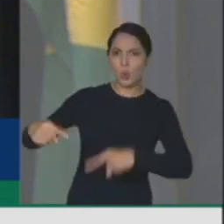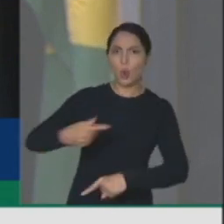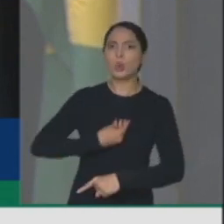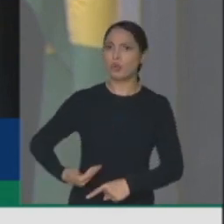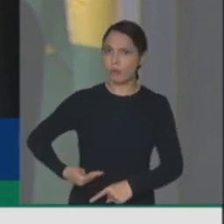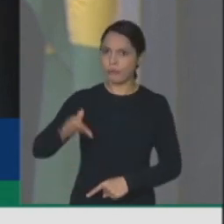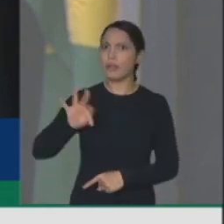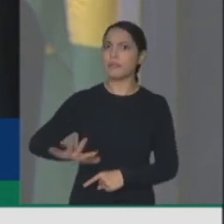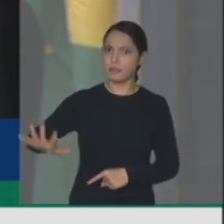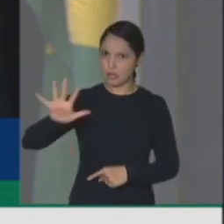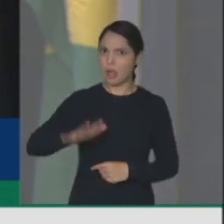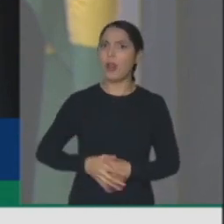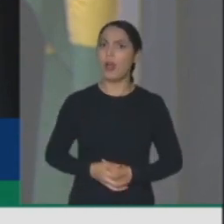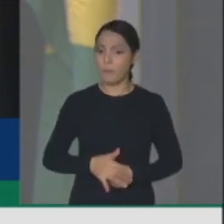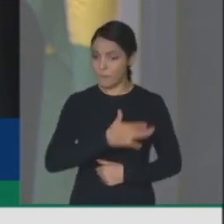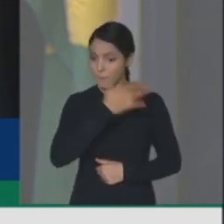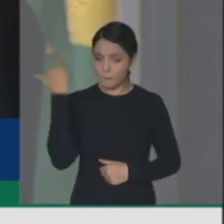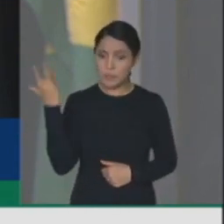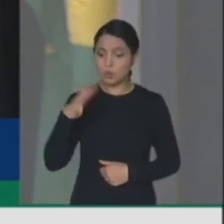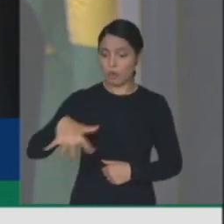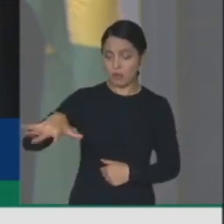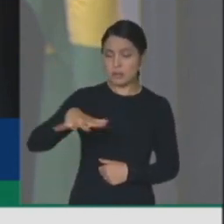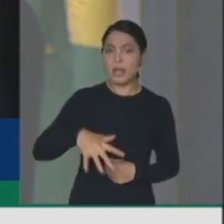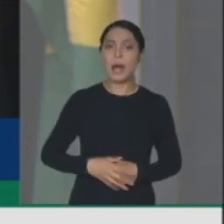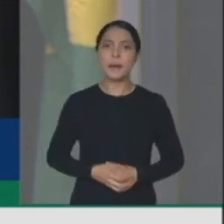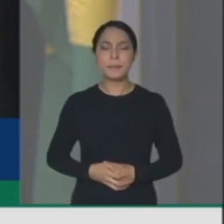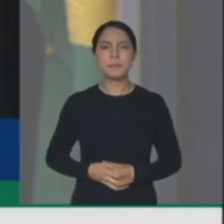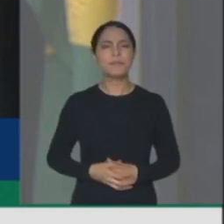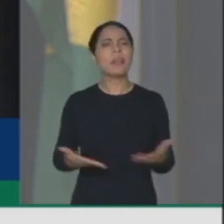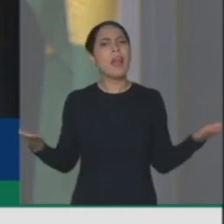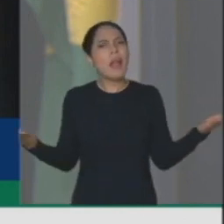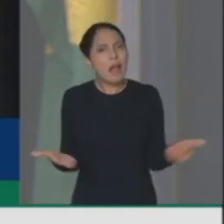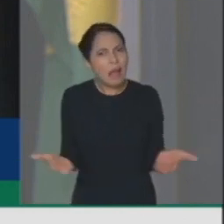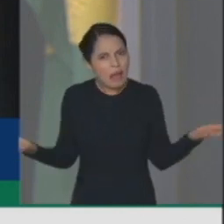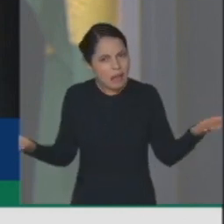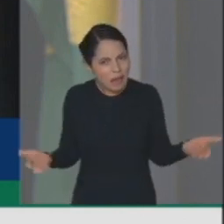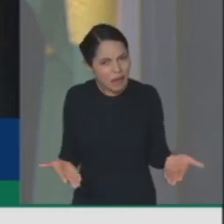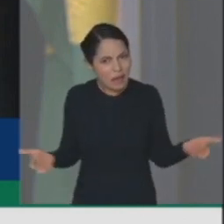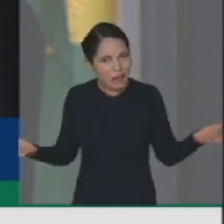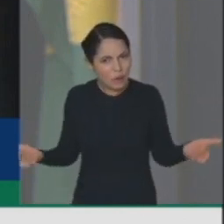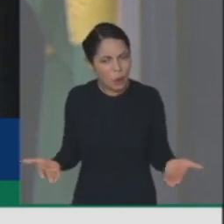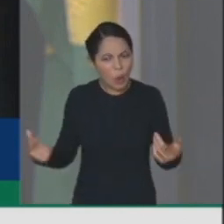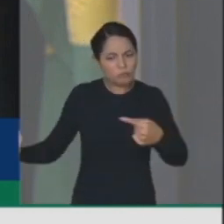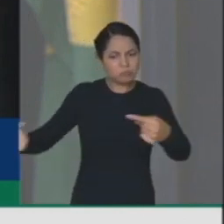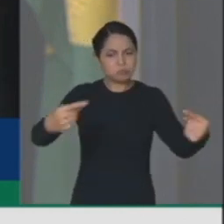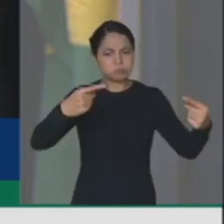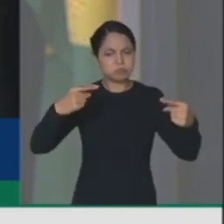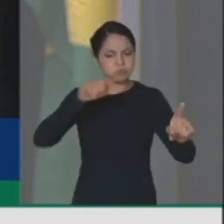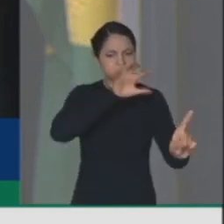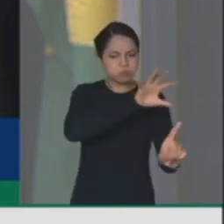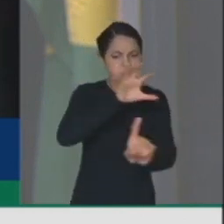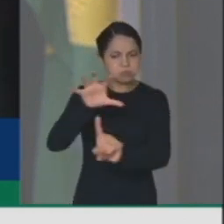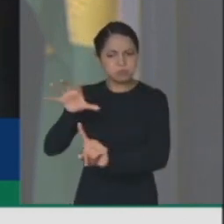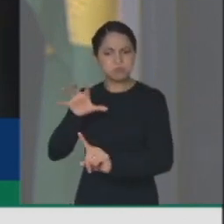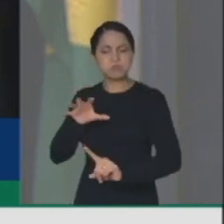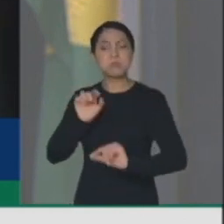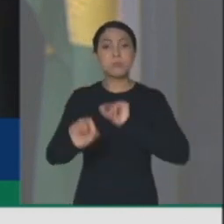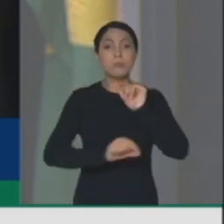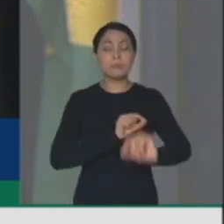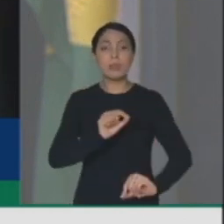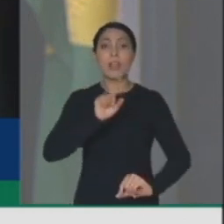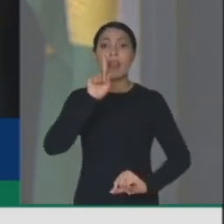e com pessoas que aconselhavam. E agora fazem uma politização do plano de imunização,